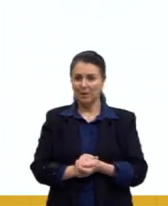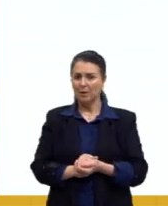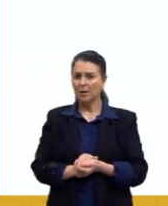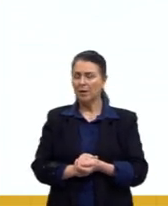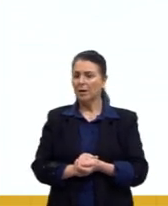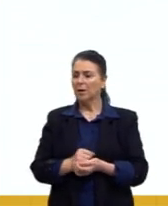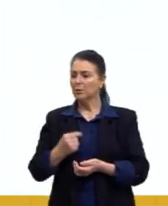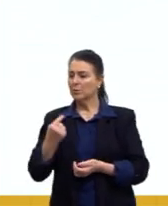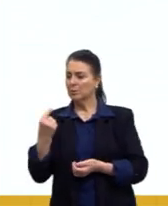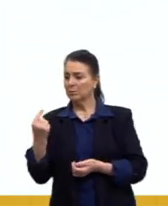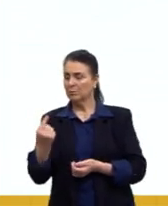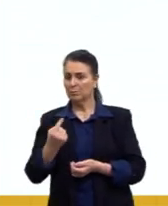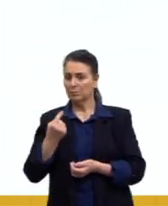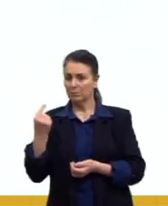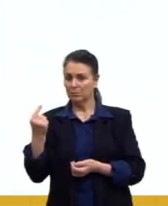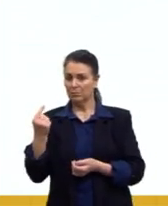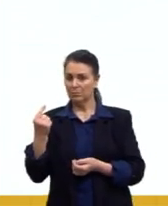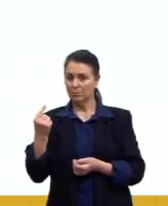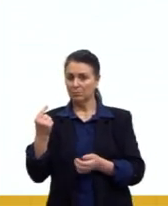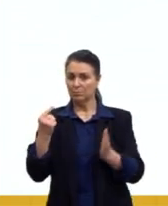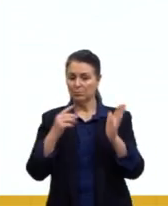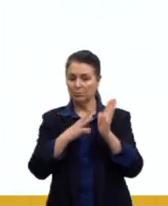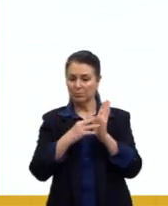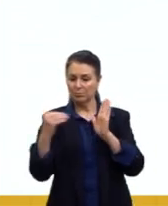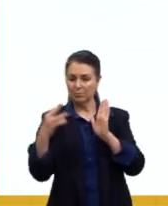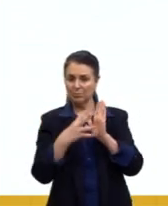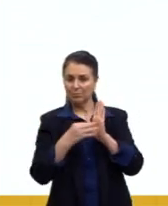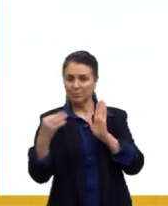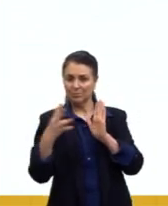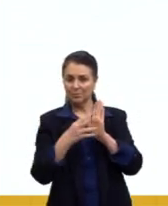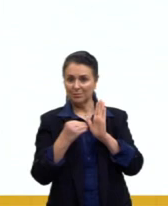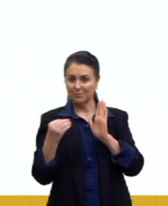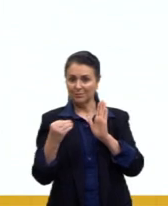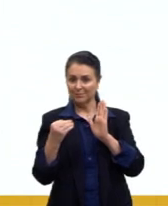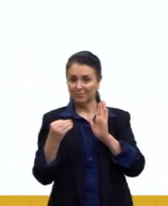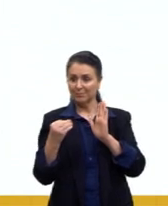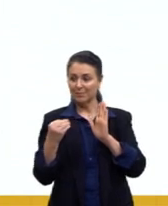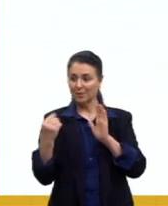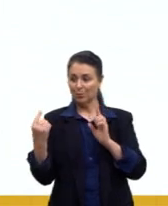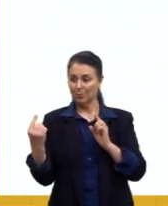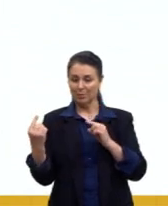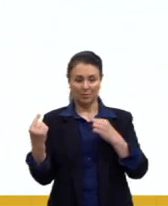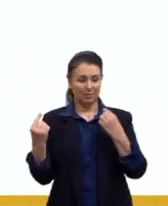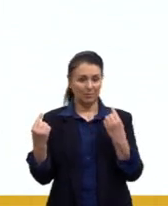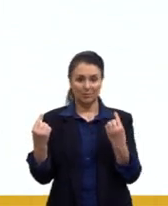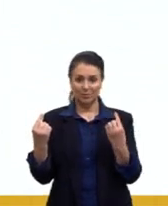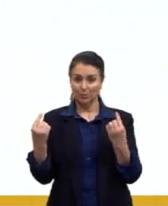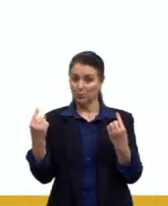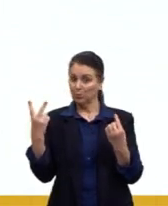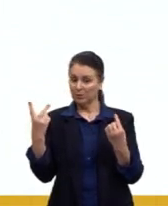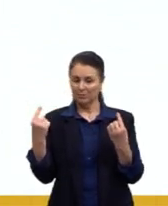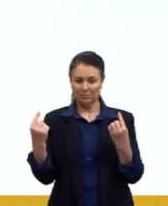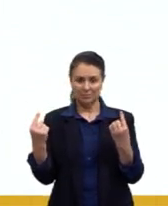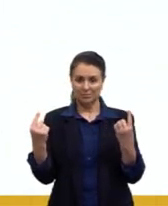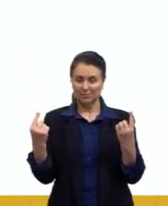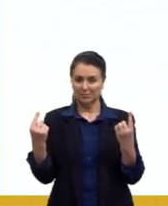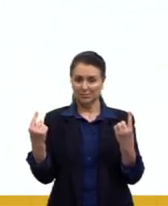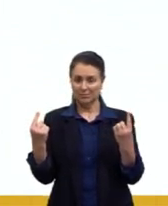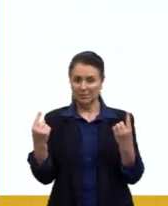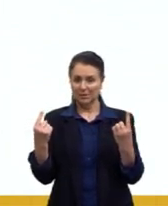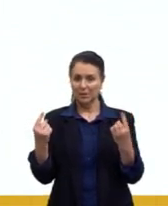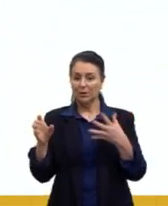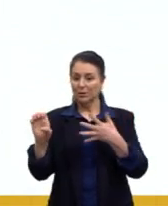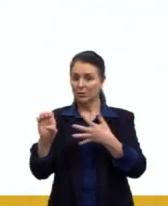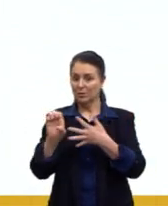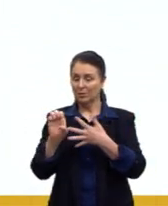isoladas reprodutivamente uma da outra. Tá, gente? Outro conceito referente à origem das